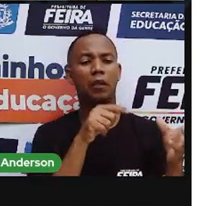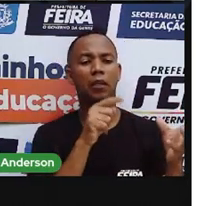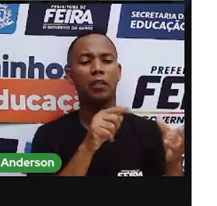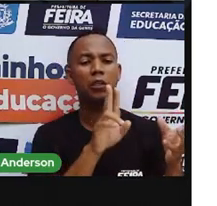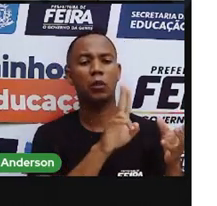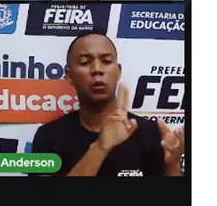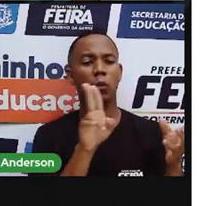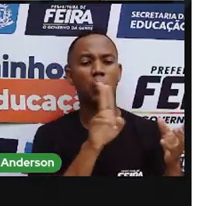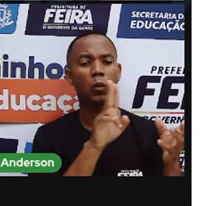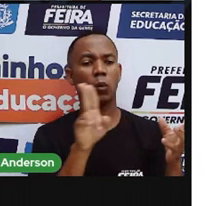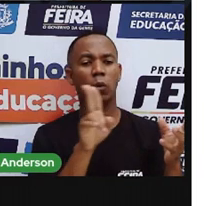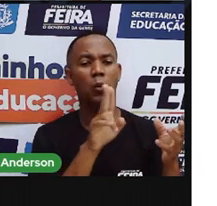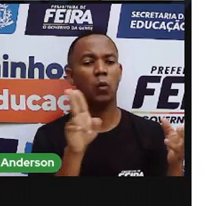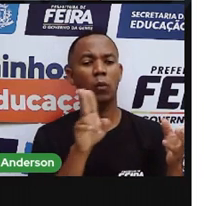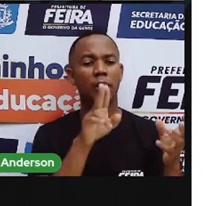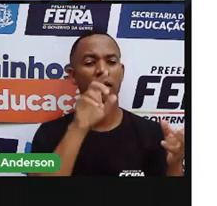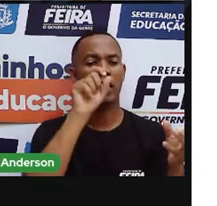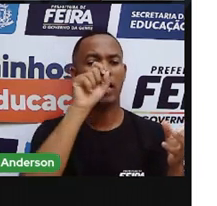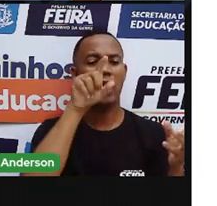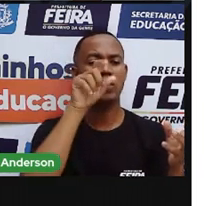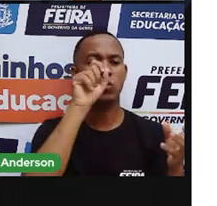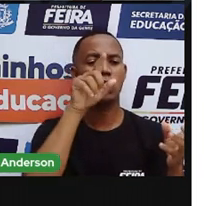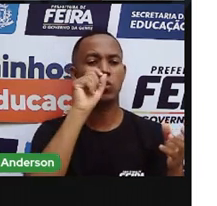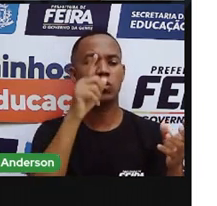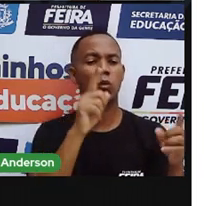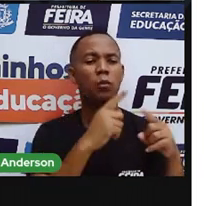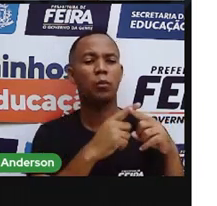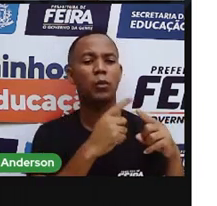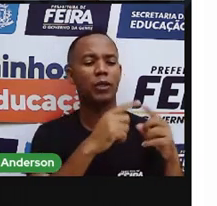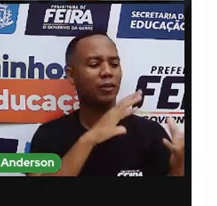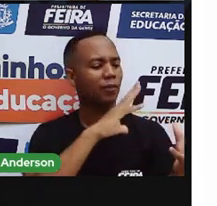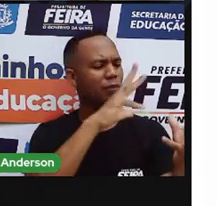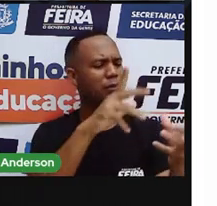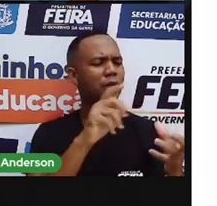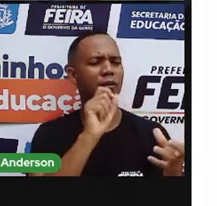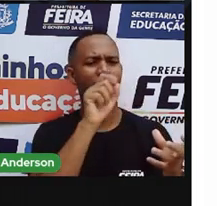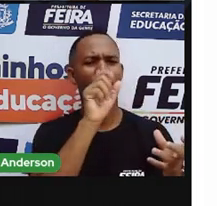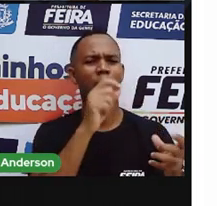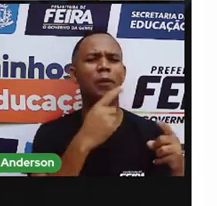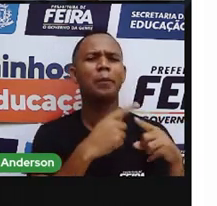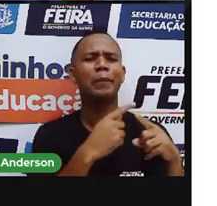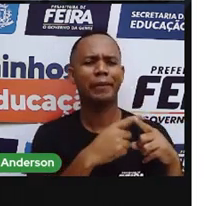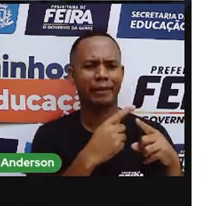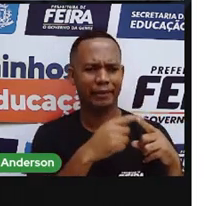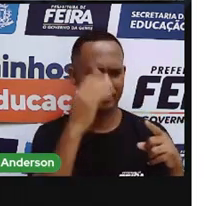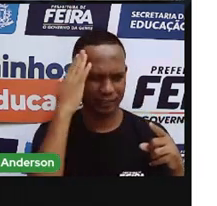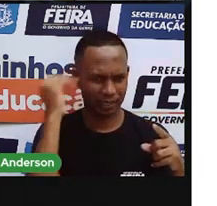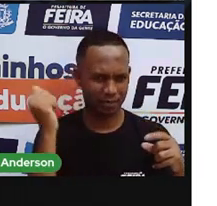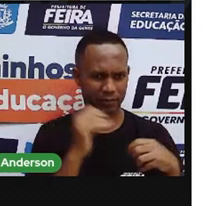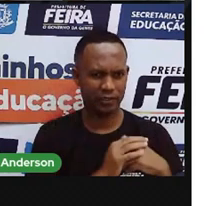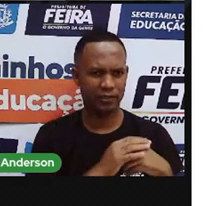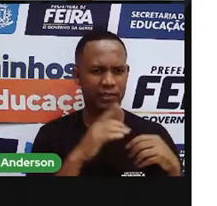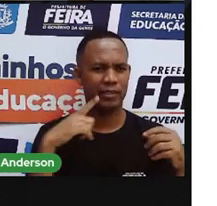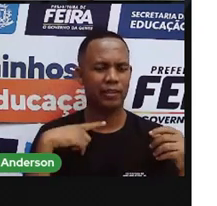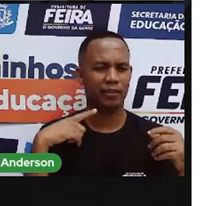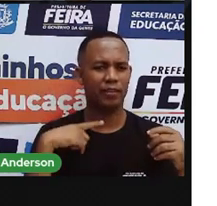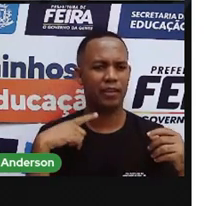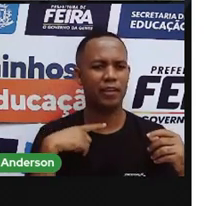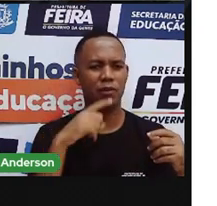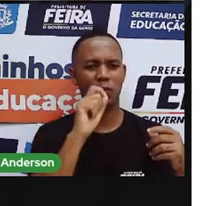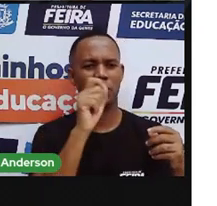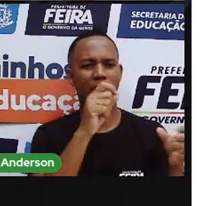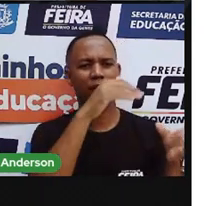é chamado de planeta azul? A própria falou sobre isso, né? Porque tem mais do que do que Terra.